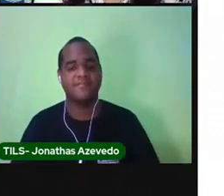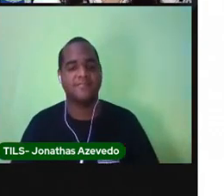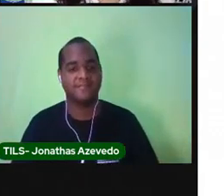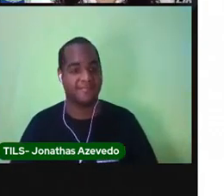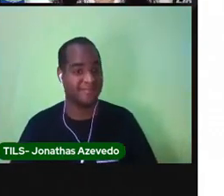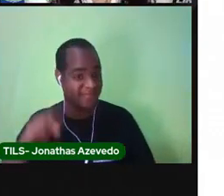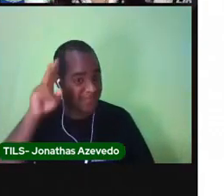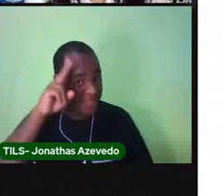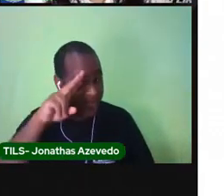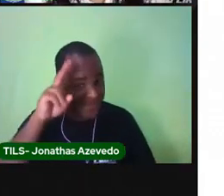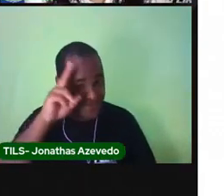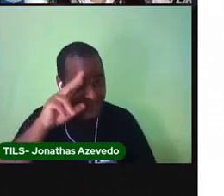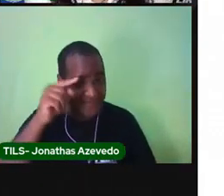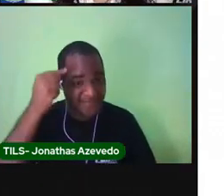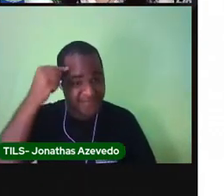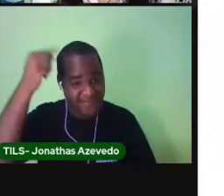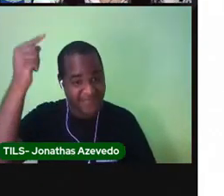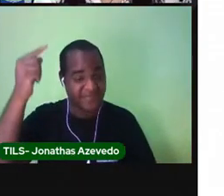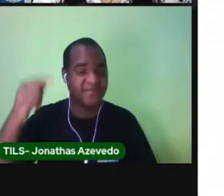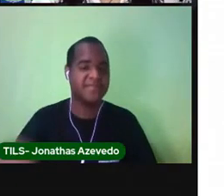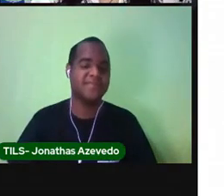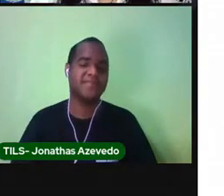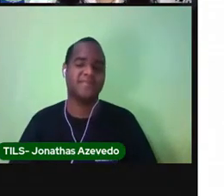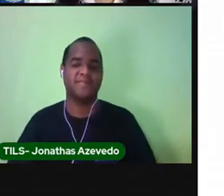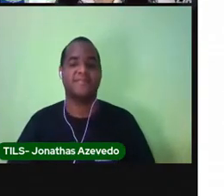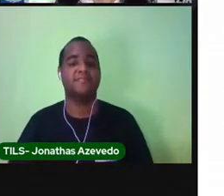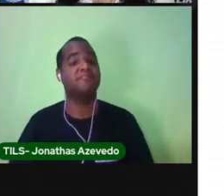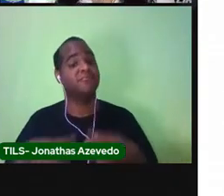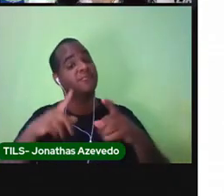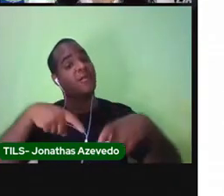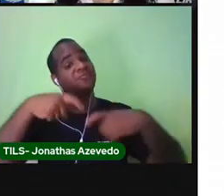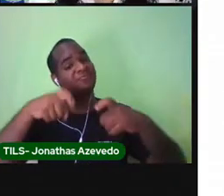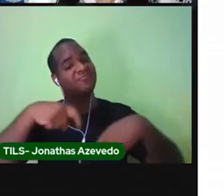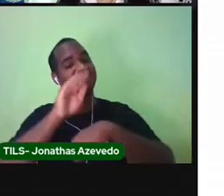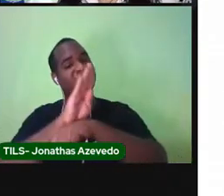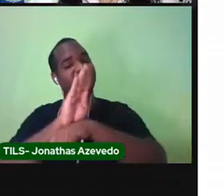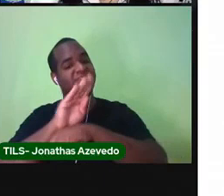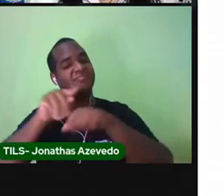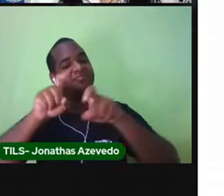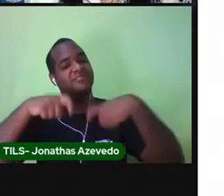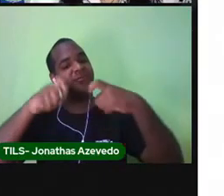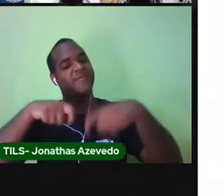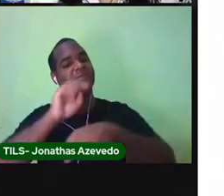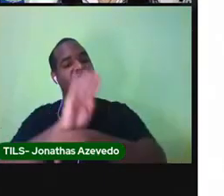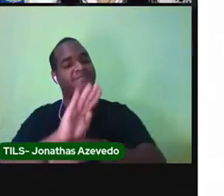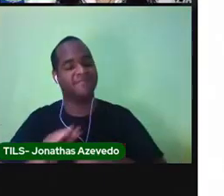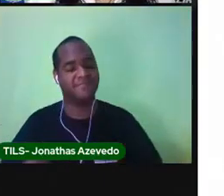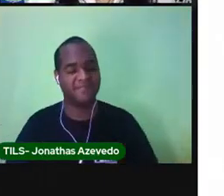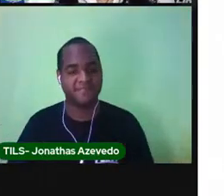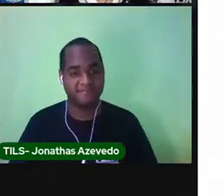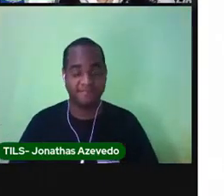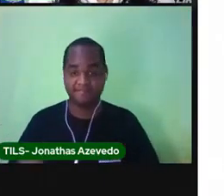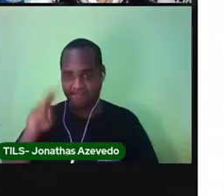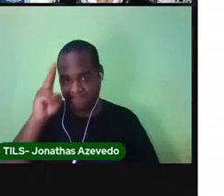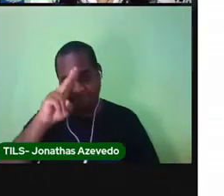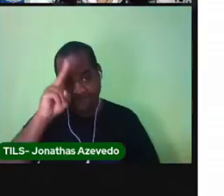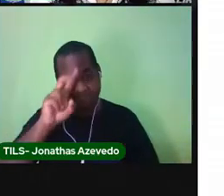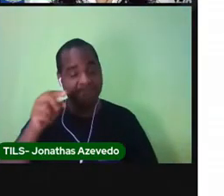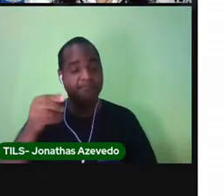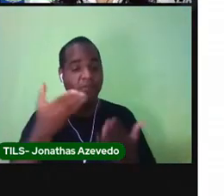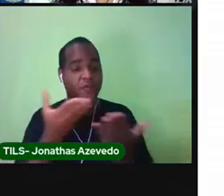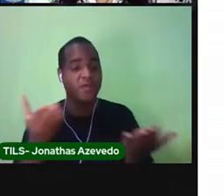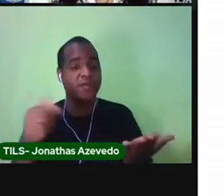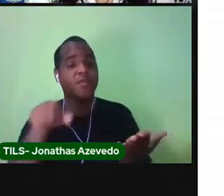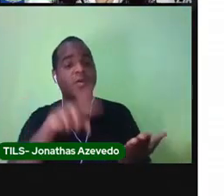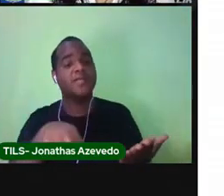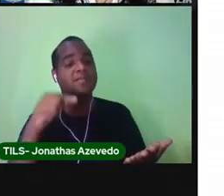Lembrou? Isso mesmo! O bairro rural. E lembrando, tudo que nós temos na